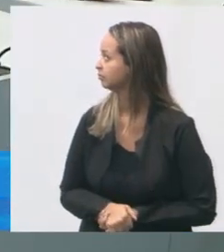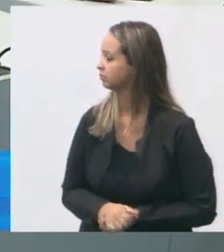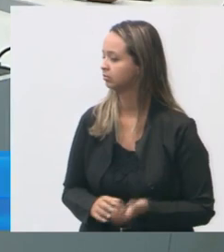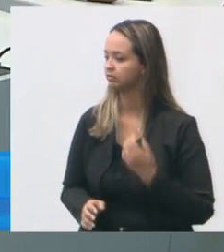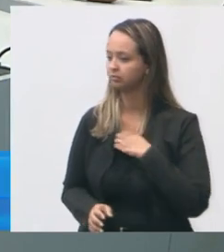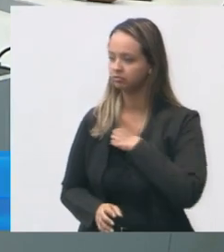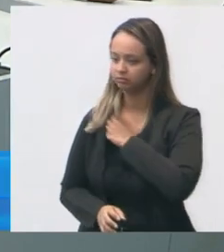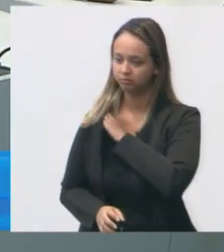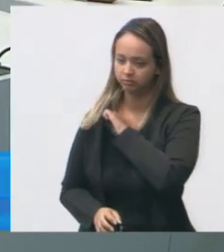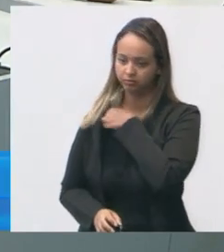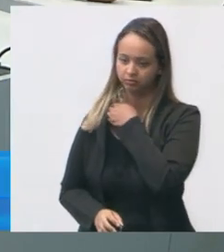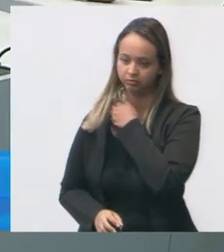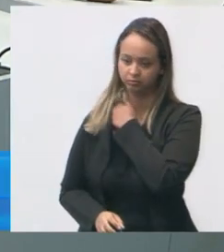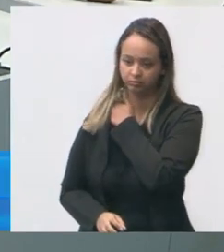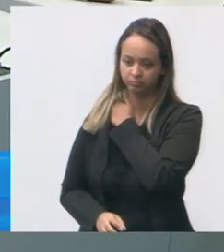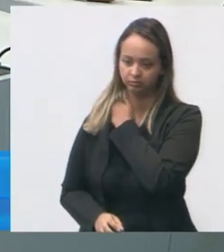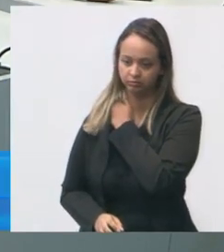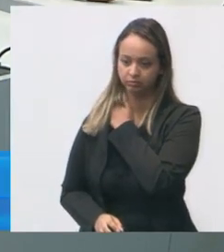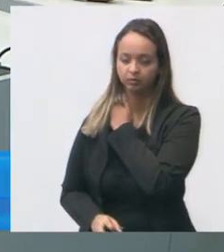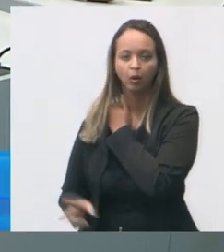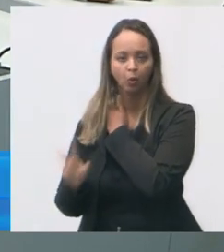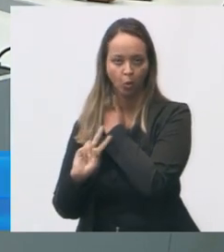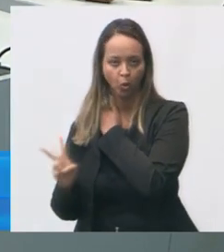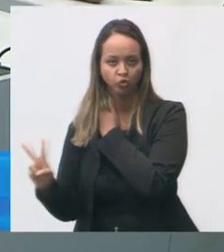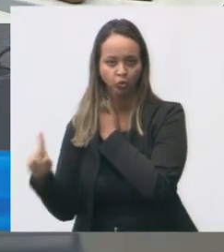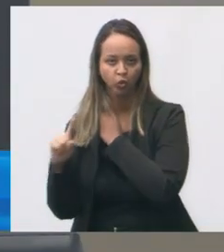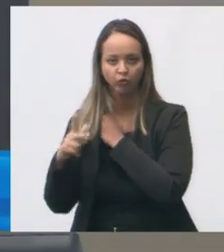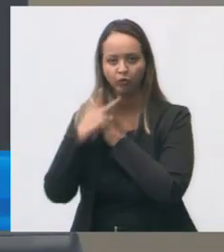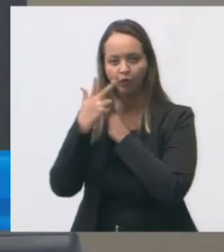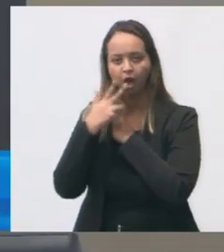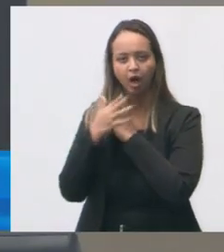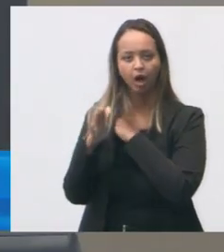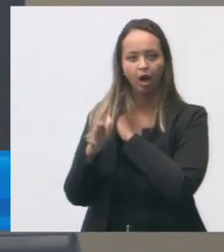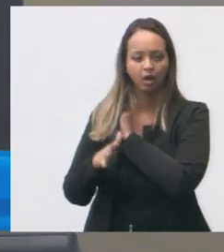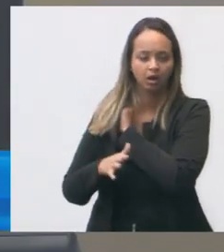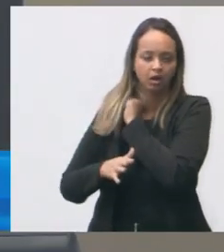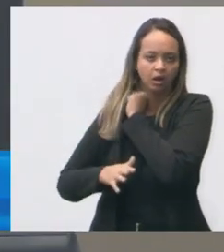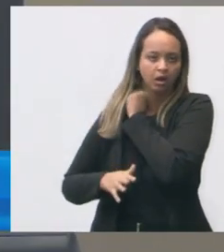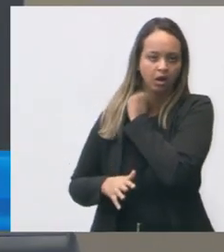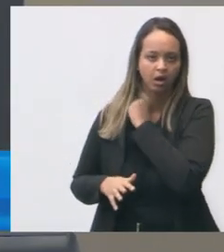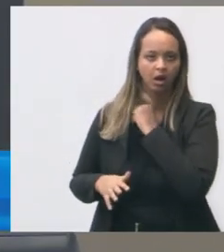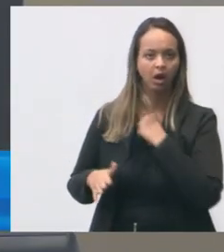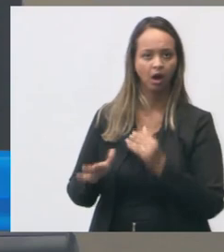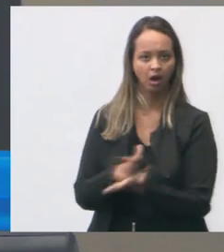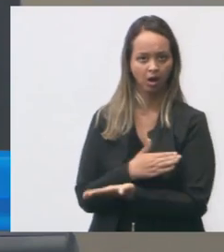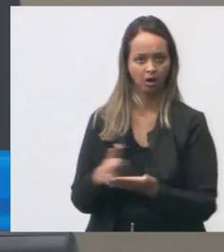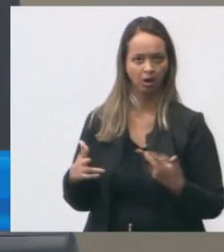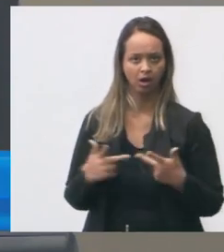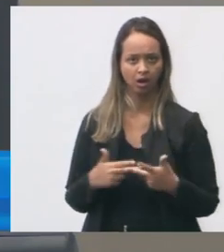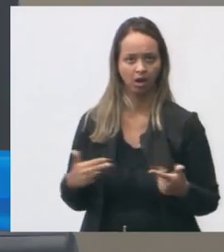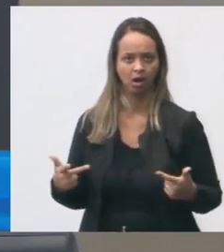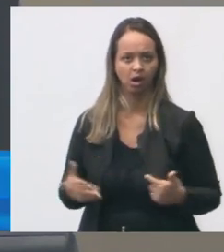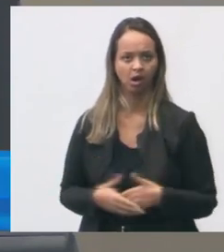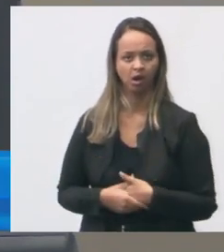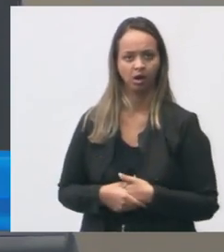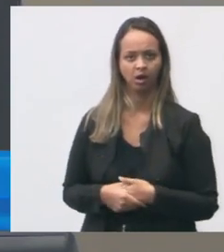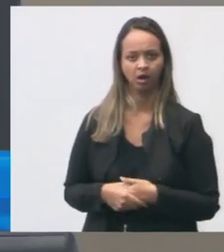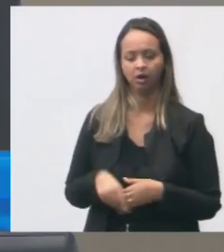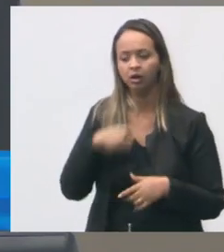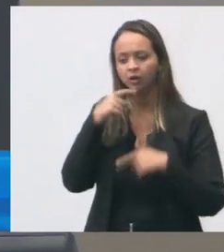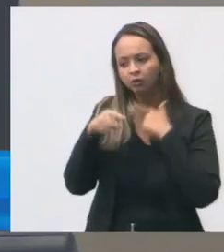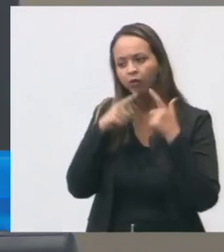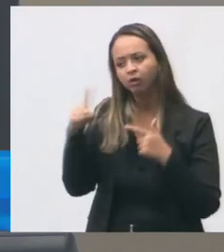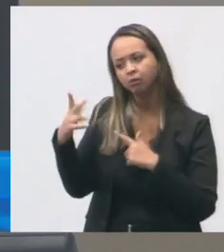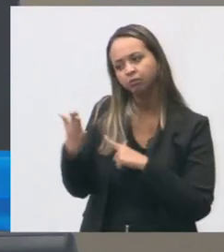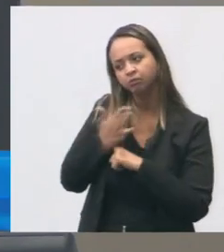Rodrigo, se puder continuar aí, que eu faço algumas ponderações e tirar algumas dúvidas, se puder